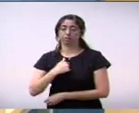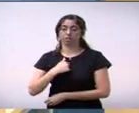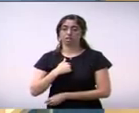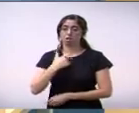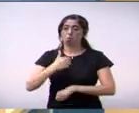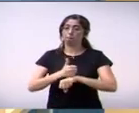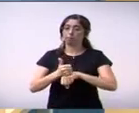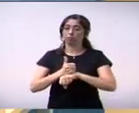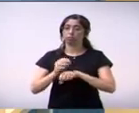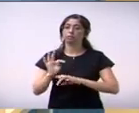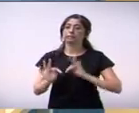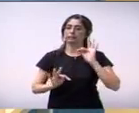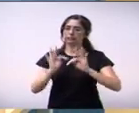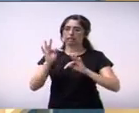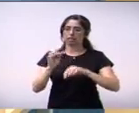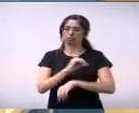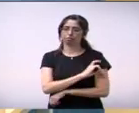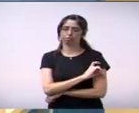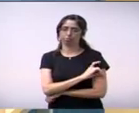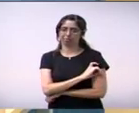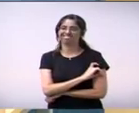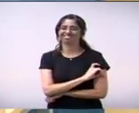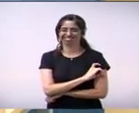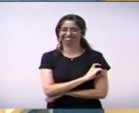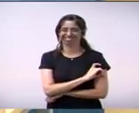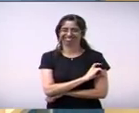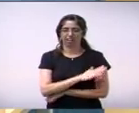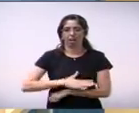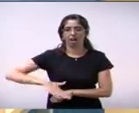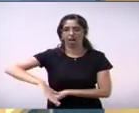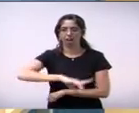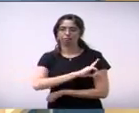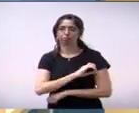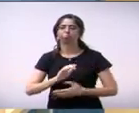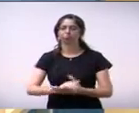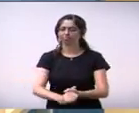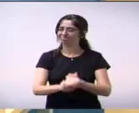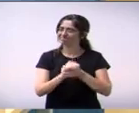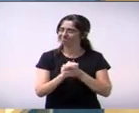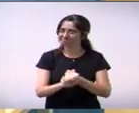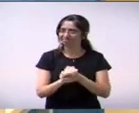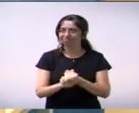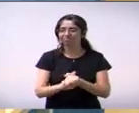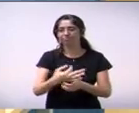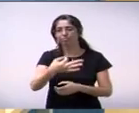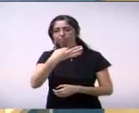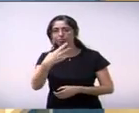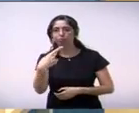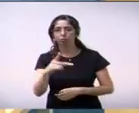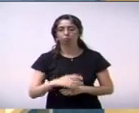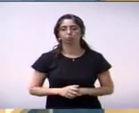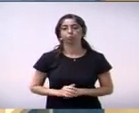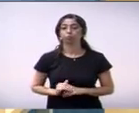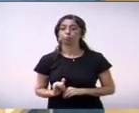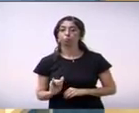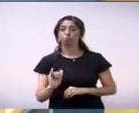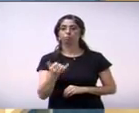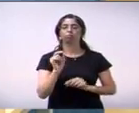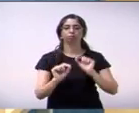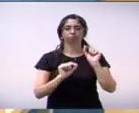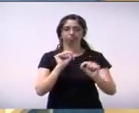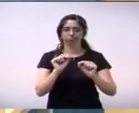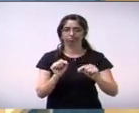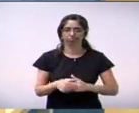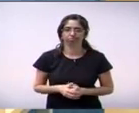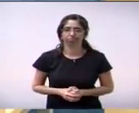todo mundo que usa branco é enfermeiro. Então, meus parabéns pela sua indicação. E quero aproveitar a oportunidade